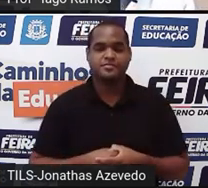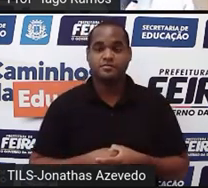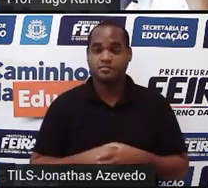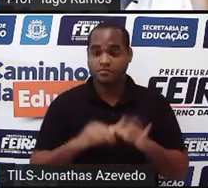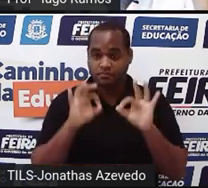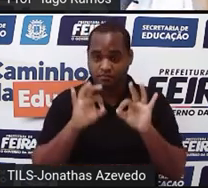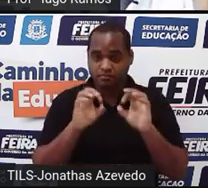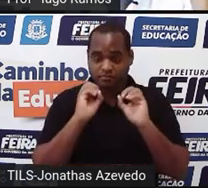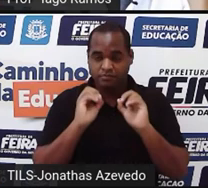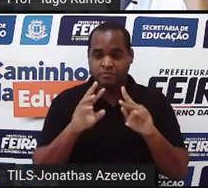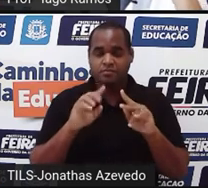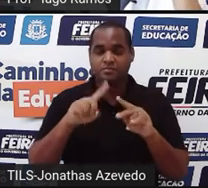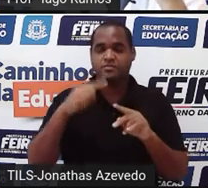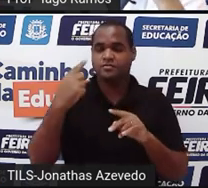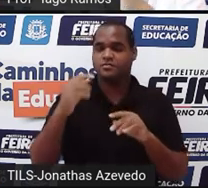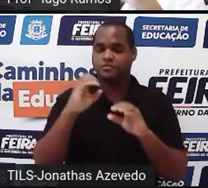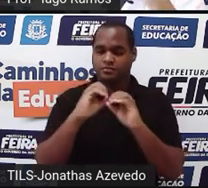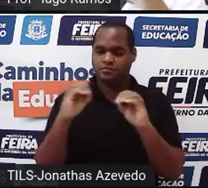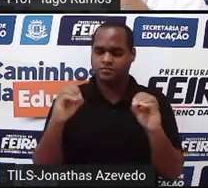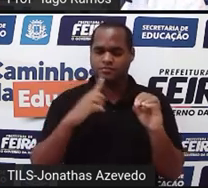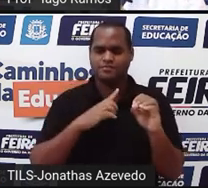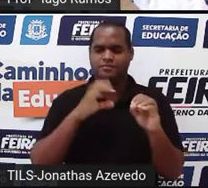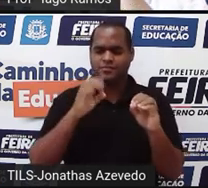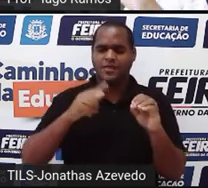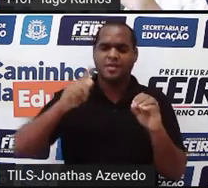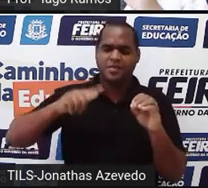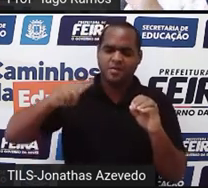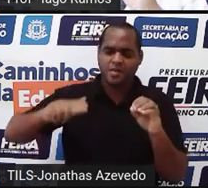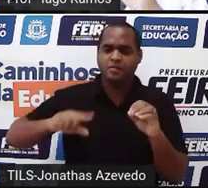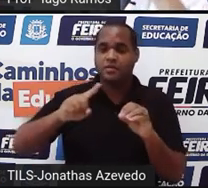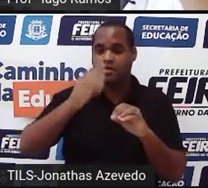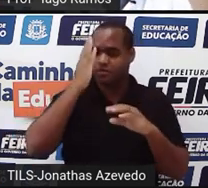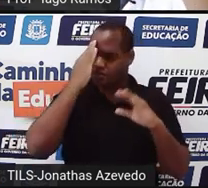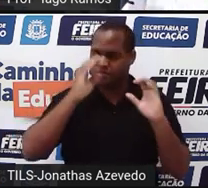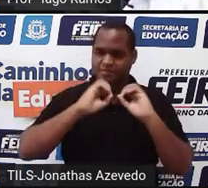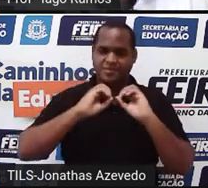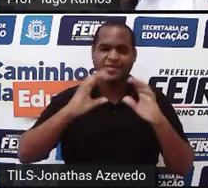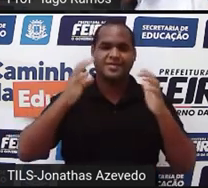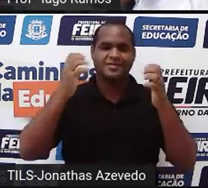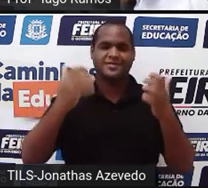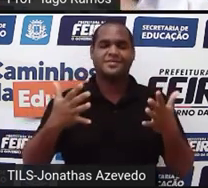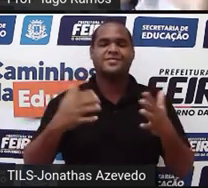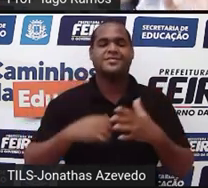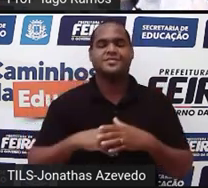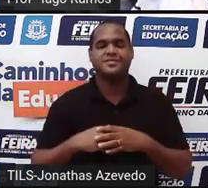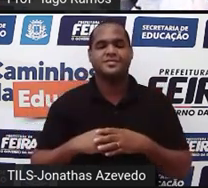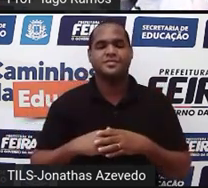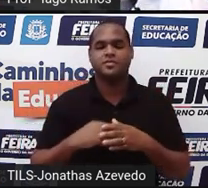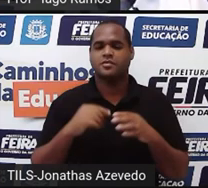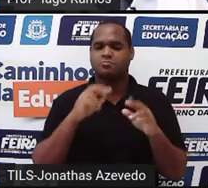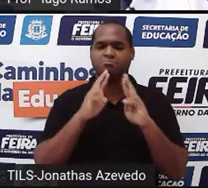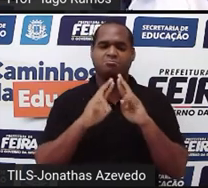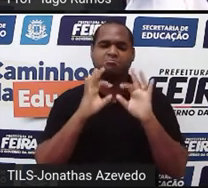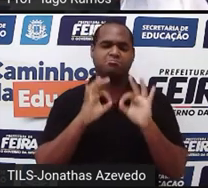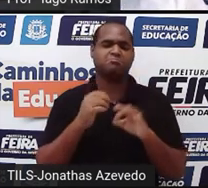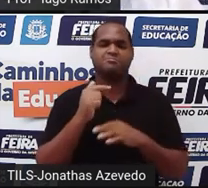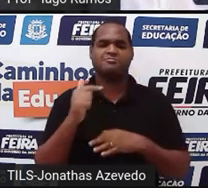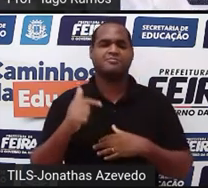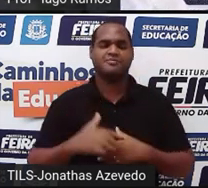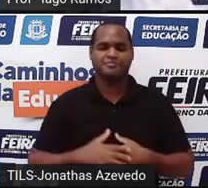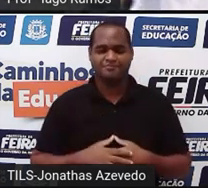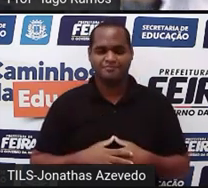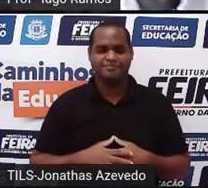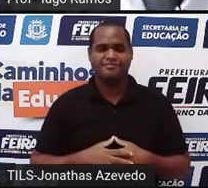Beleza? Lá na outra zera tudo. Eu estou falando isso várias vezes para você entender, tá bom? Esse daqui não tem solução. E no